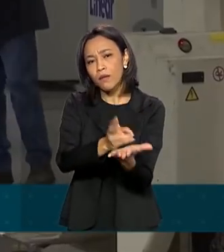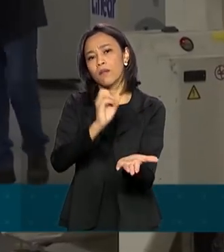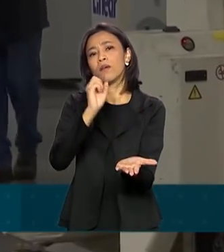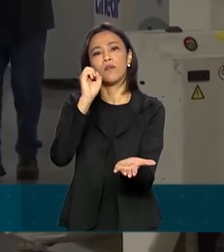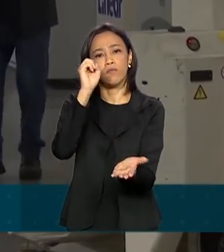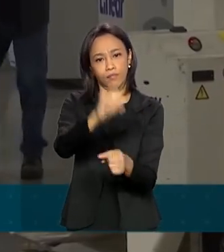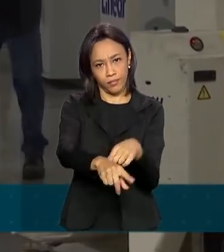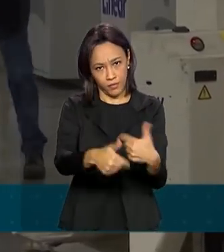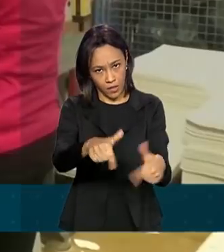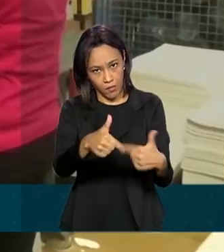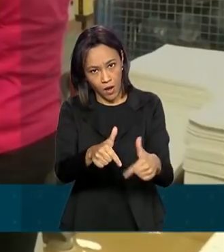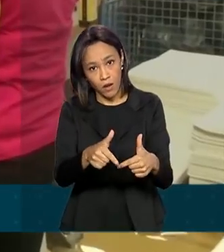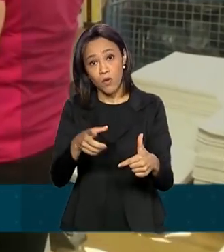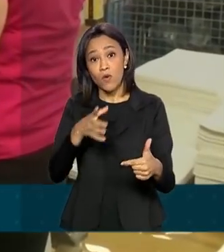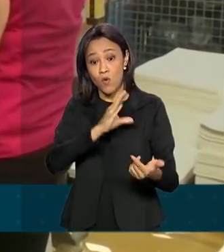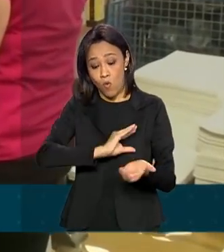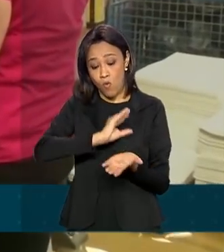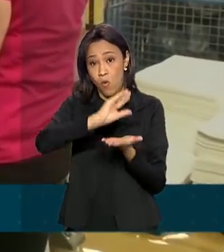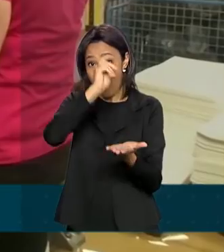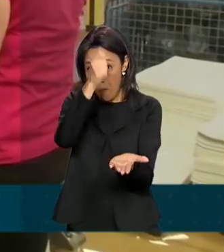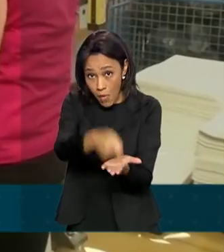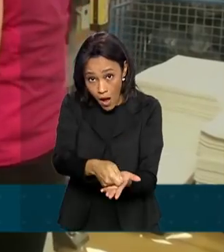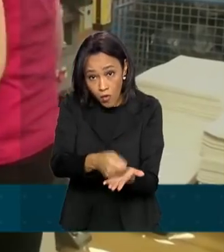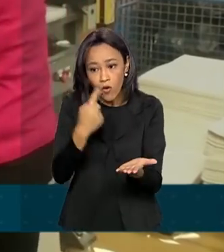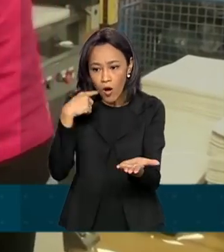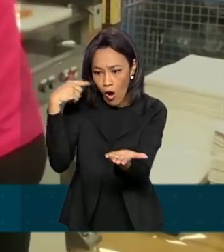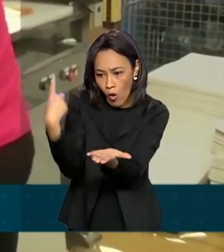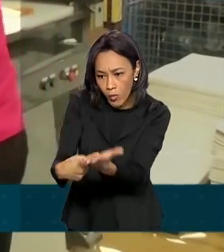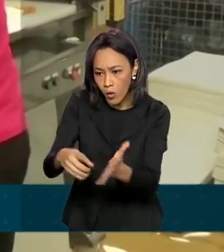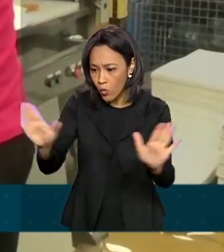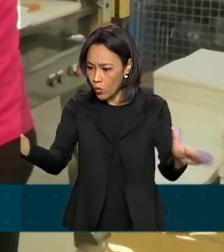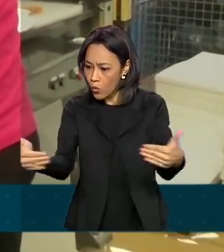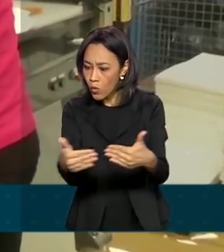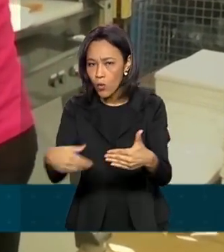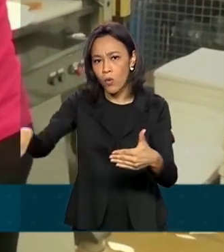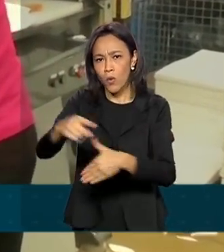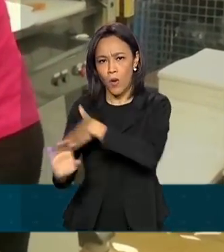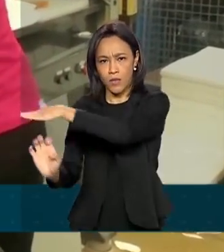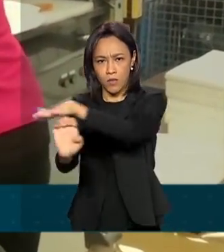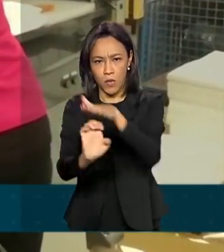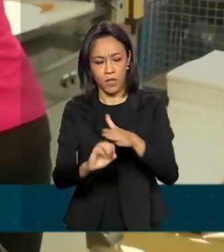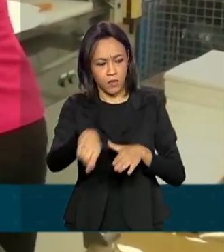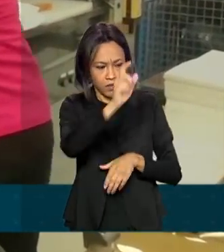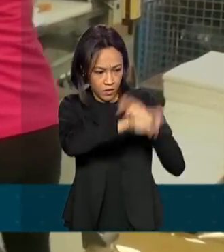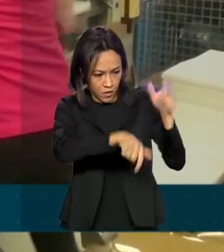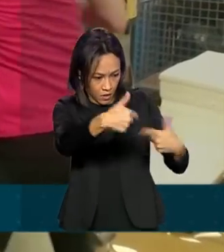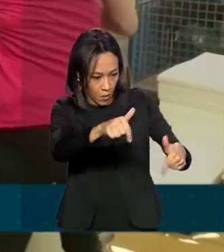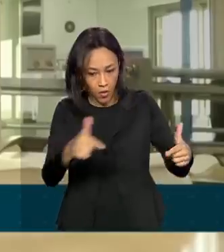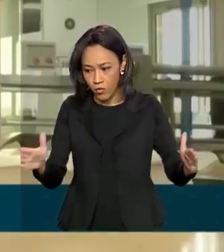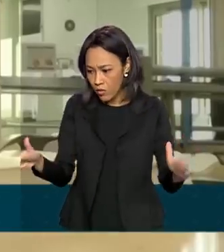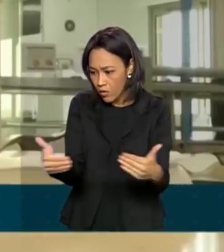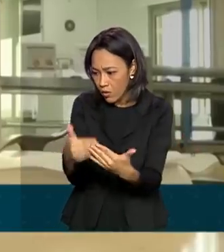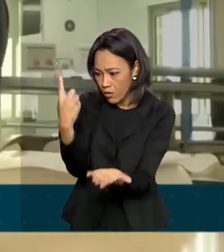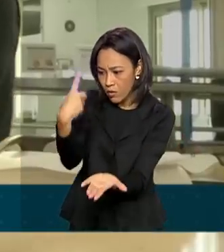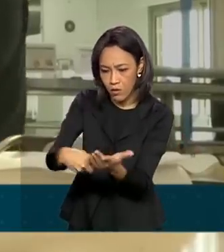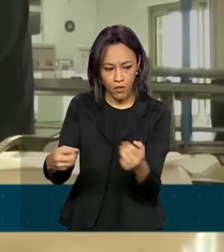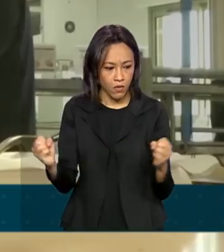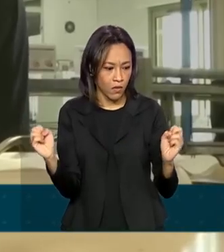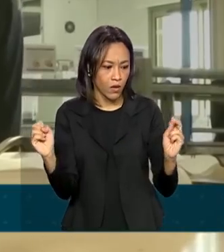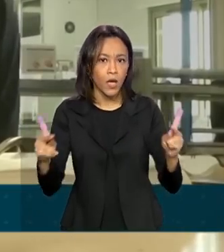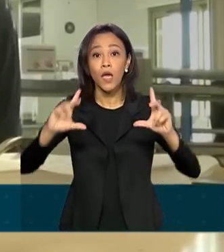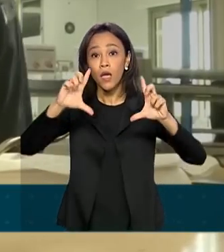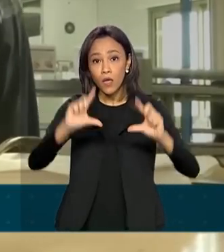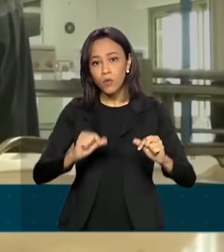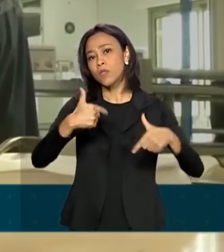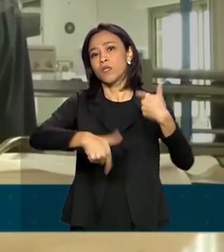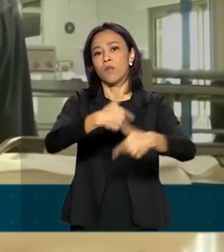e Renda. O benefício é pago quando houver acordos entre trabalhadores e empregadores nas situações de redução proporcional de jornada de